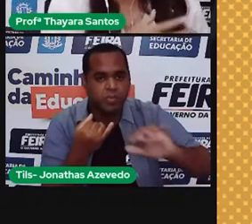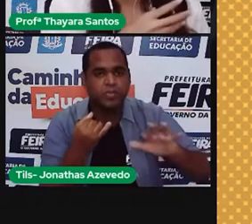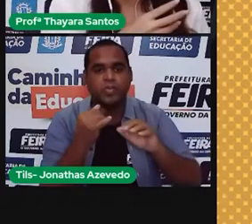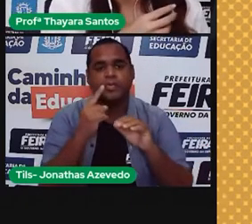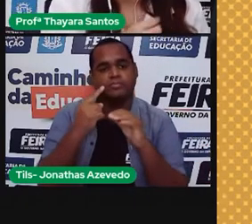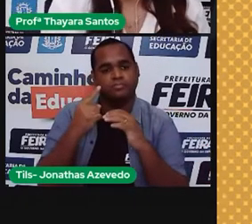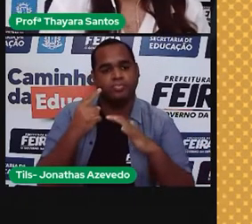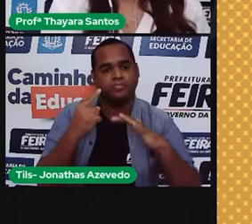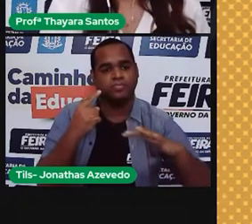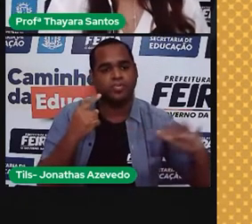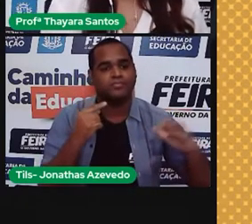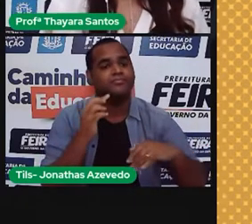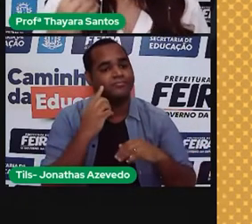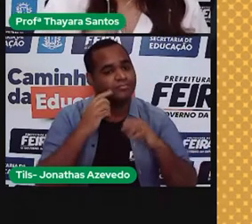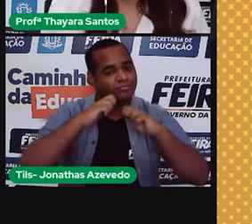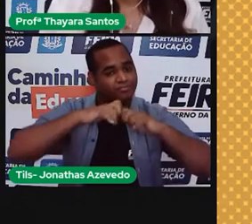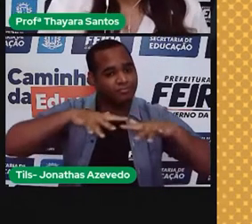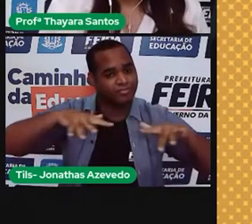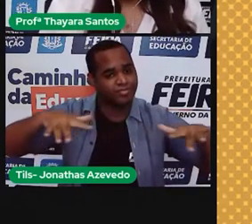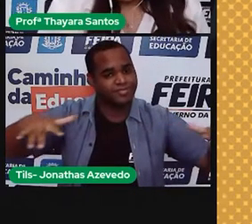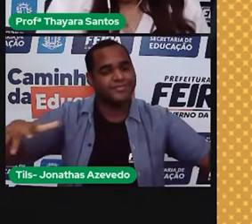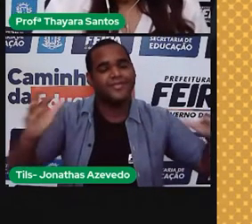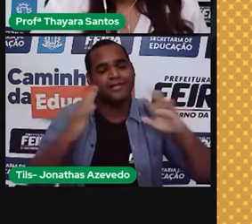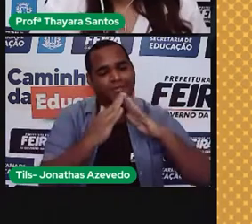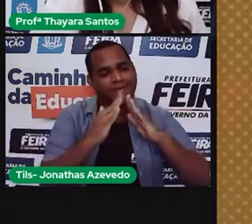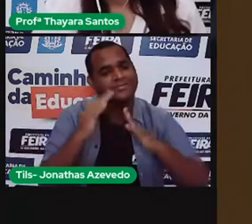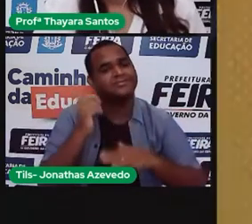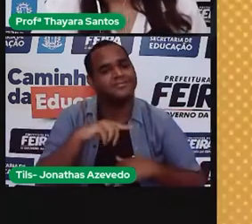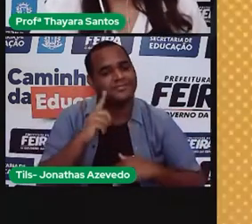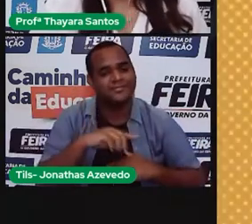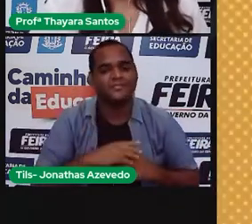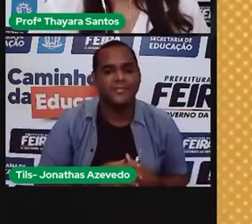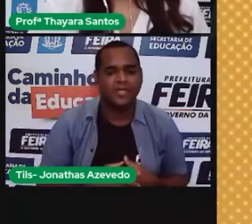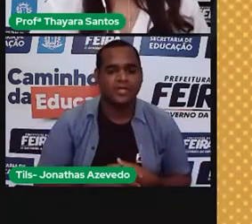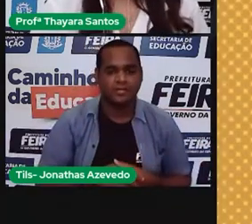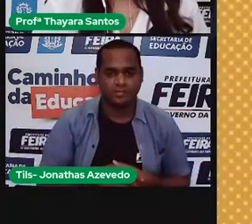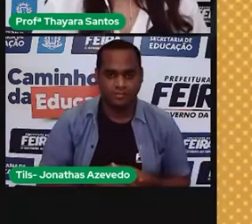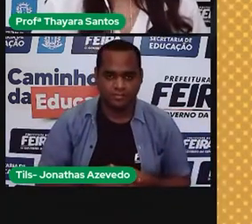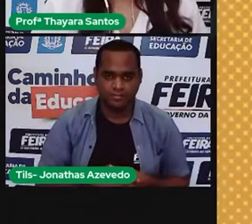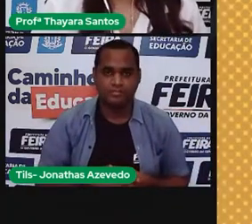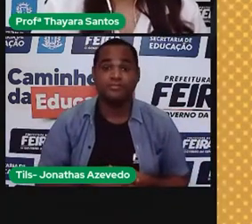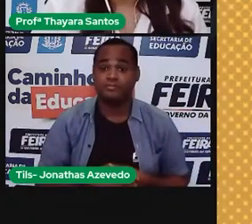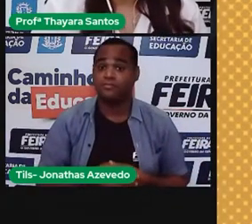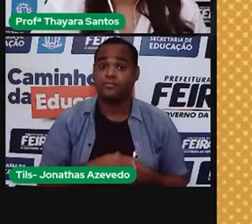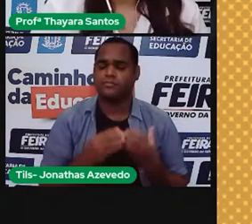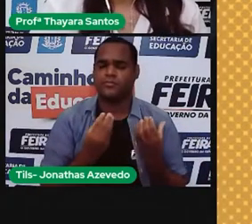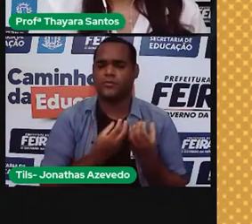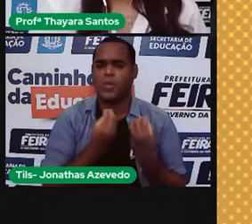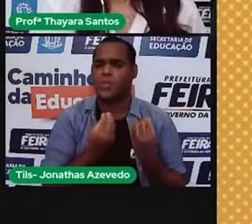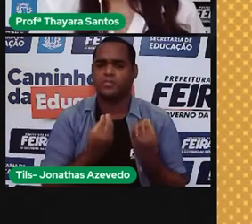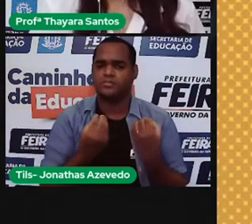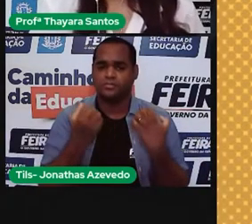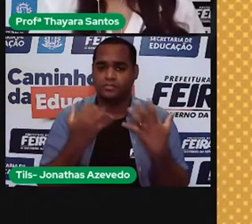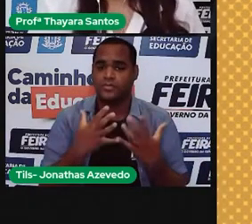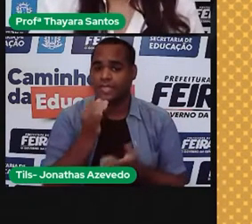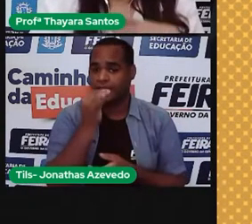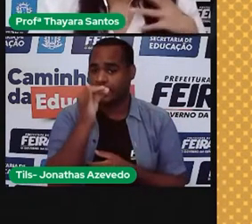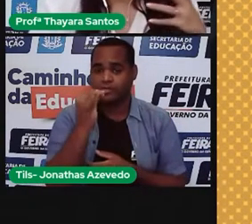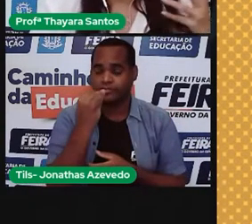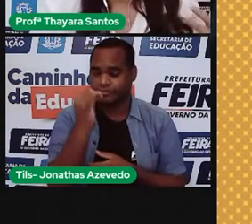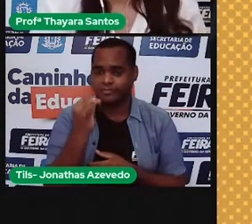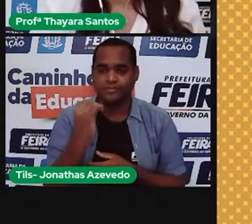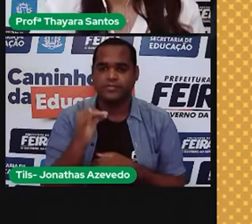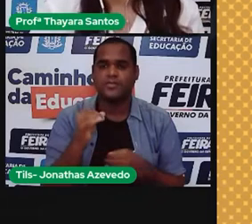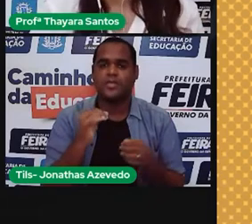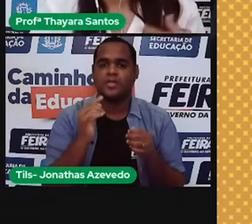transmitida essa energia que chega na nossa casa. Como é que isso acontece? A energia elétrica, ela